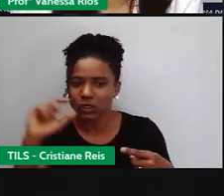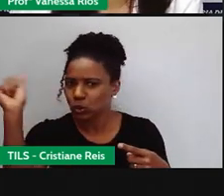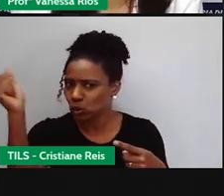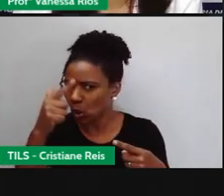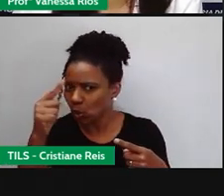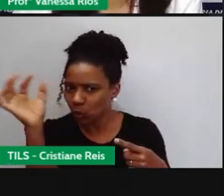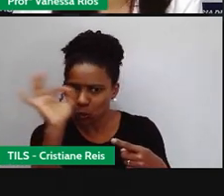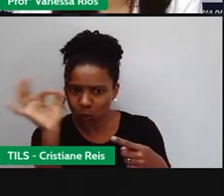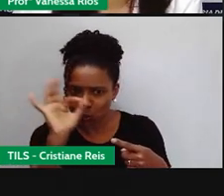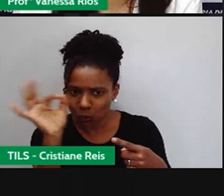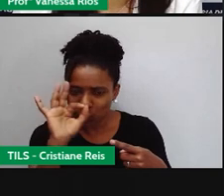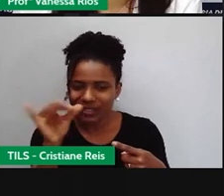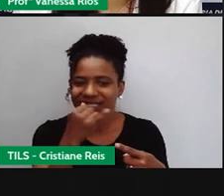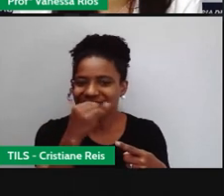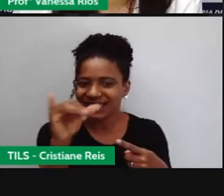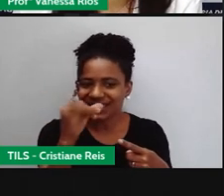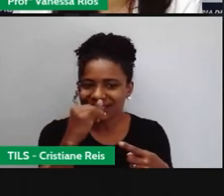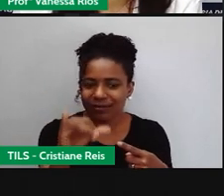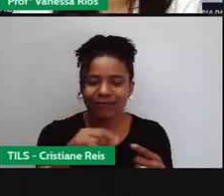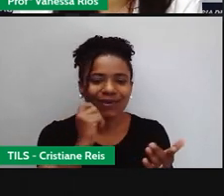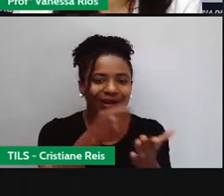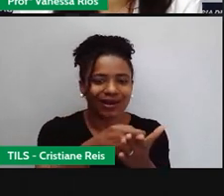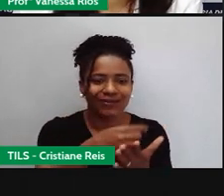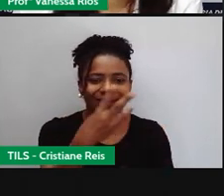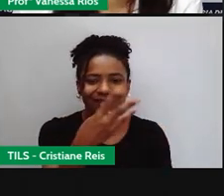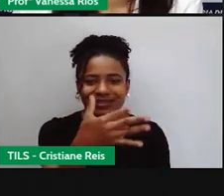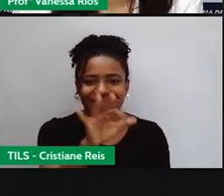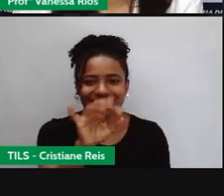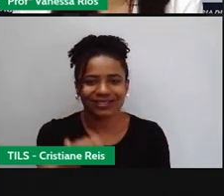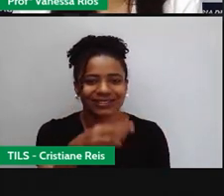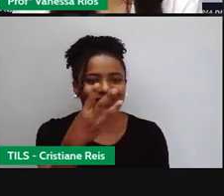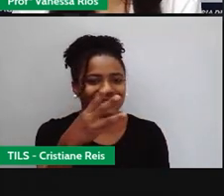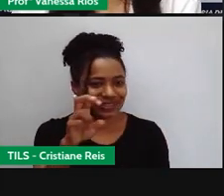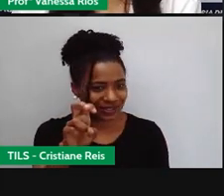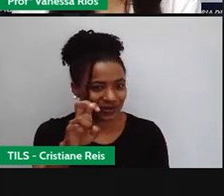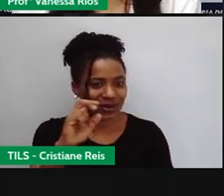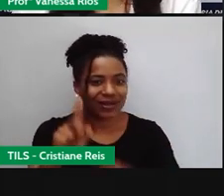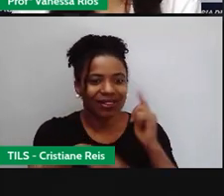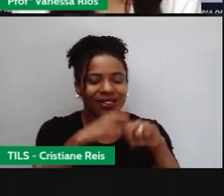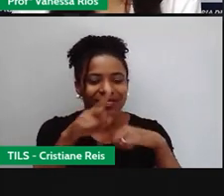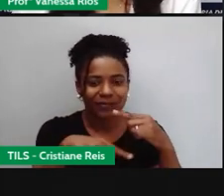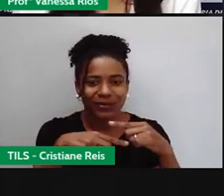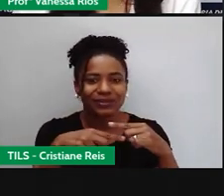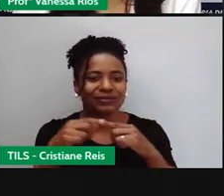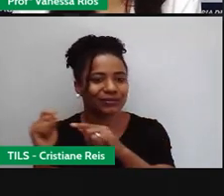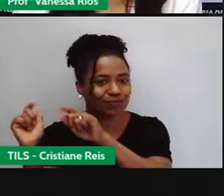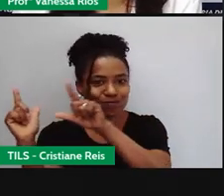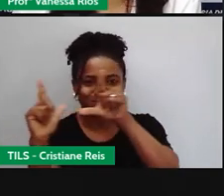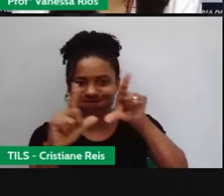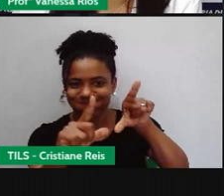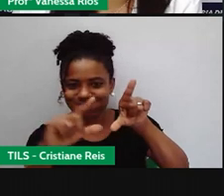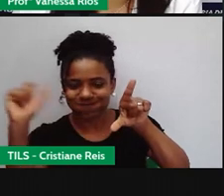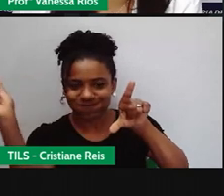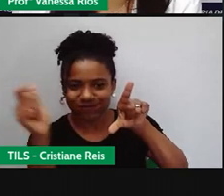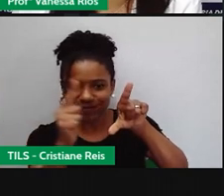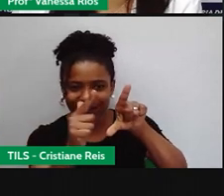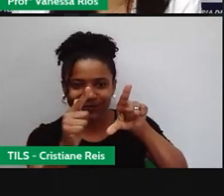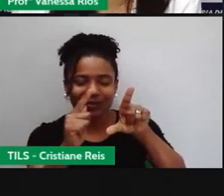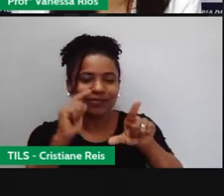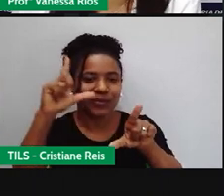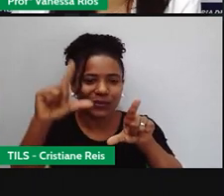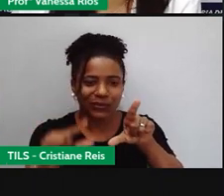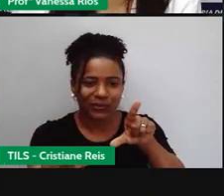ainda, ele pagava 310,35. Depois da instalação da energia solar, ele pagou 52